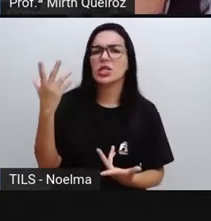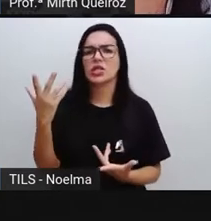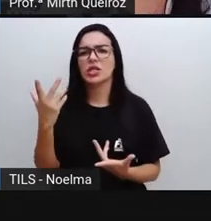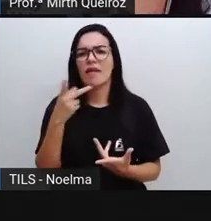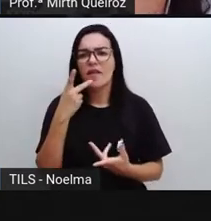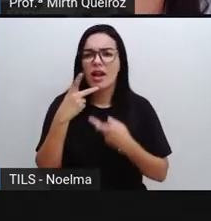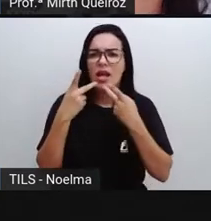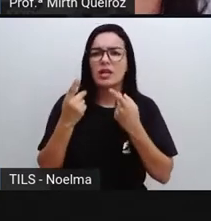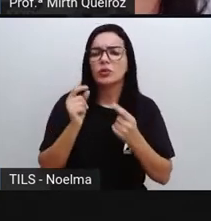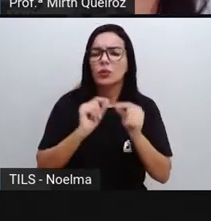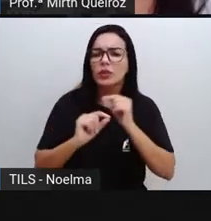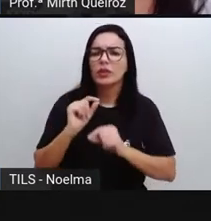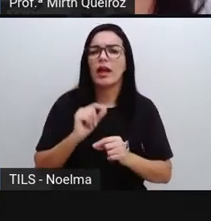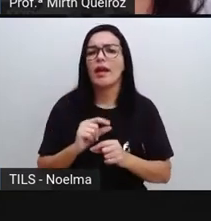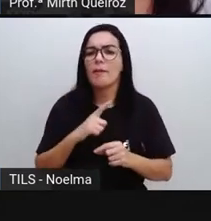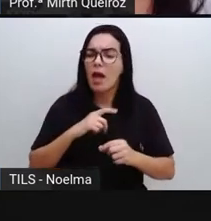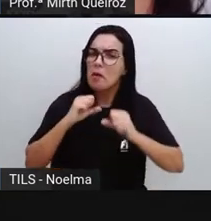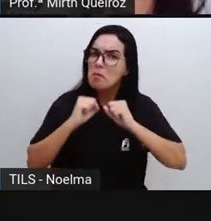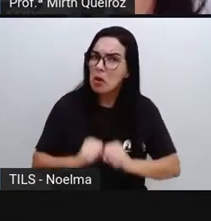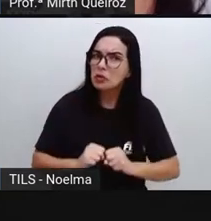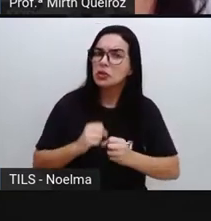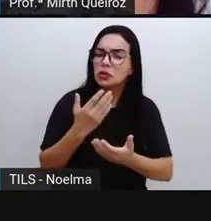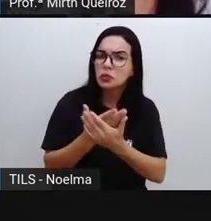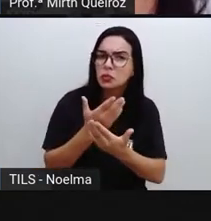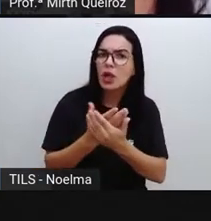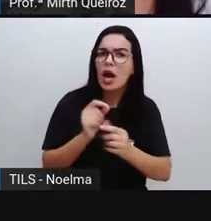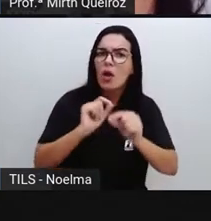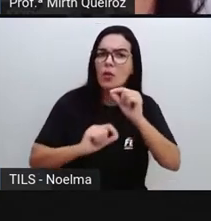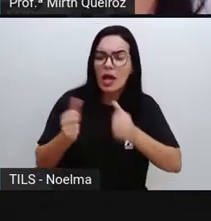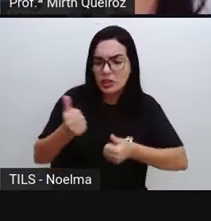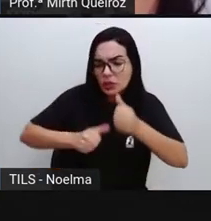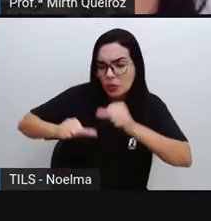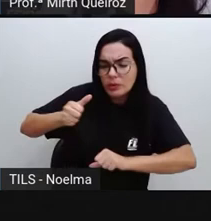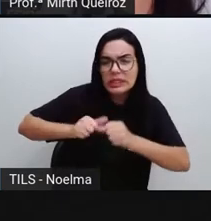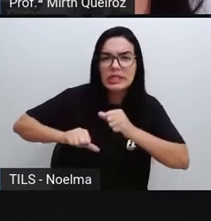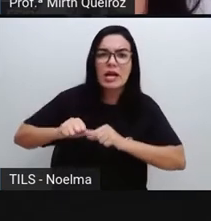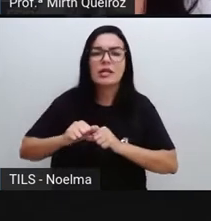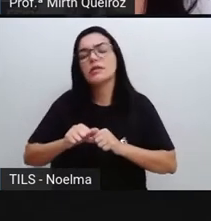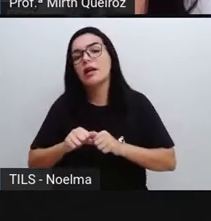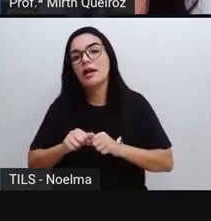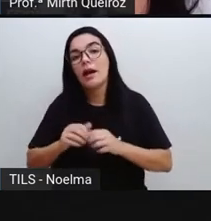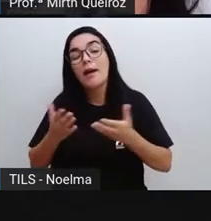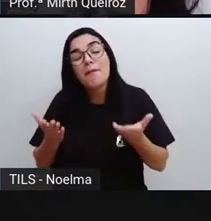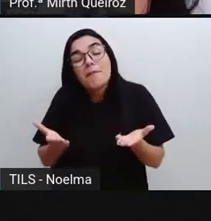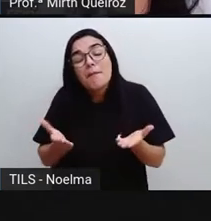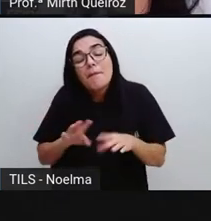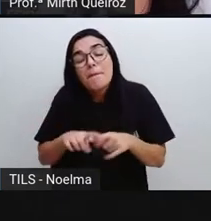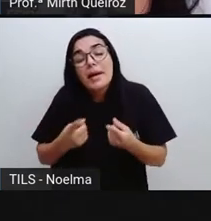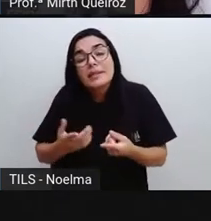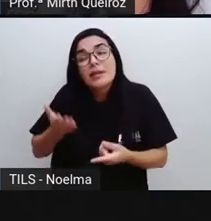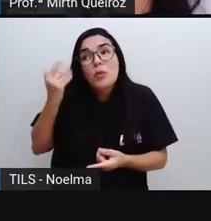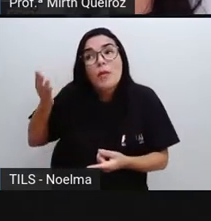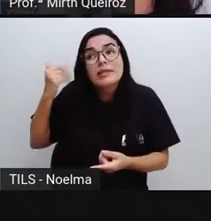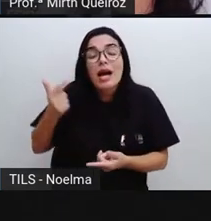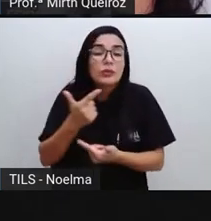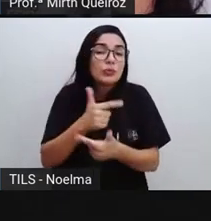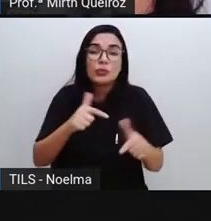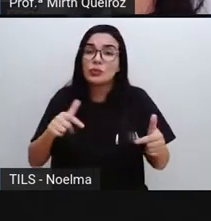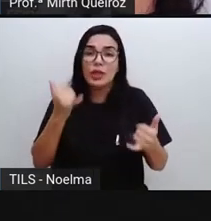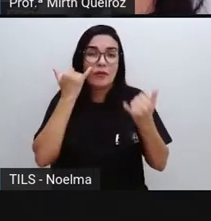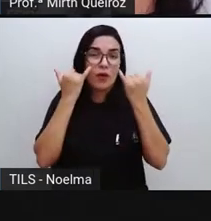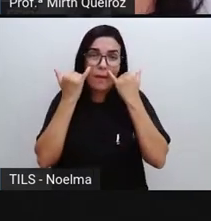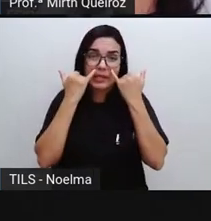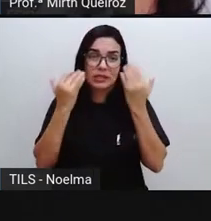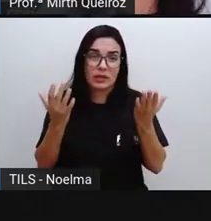estudar a questão da composição através da própria internet. Naquela época não tinha. Então, quando o